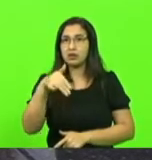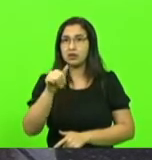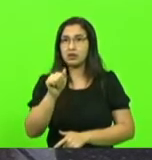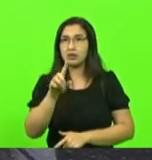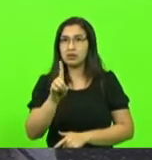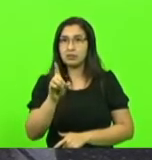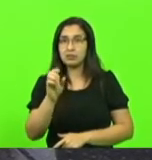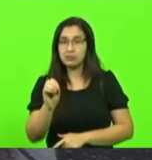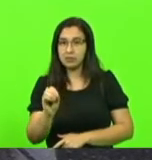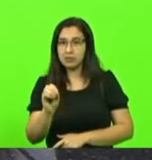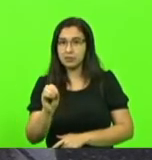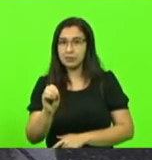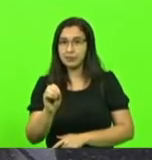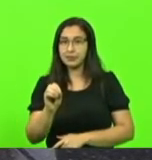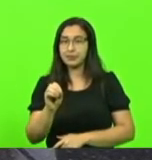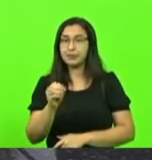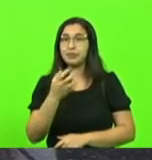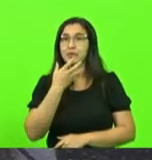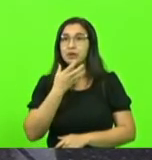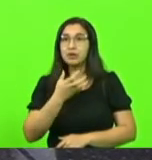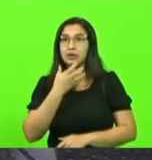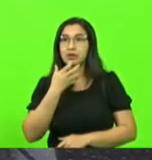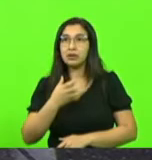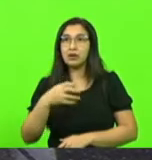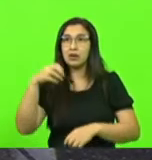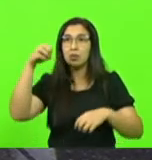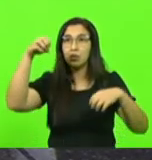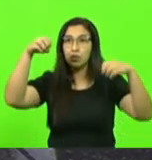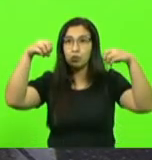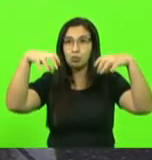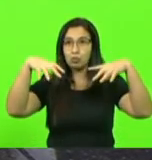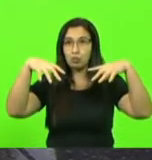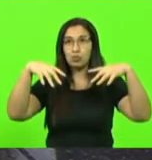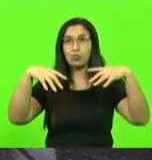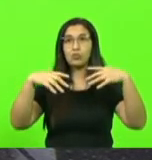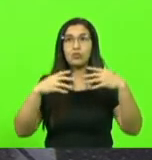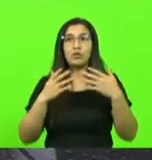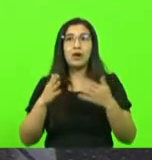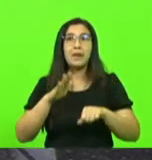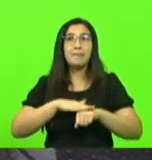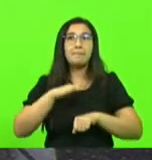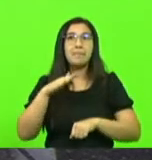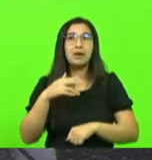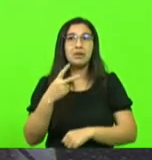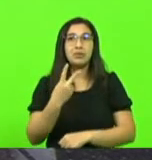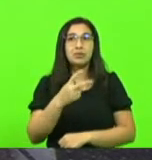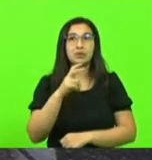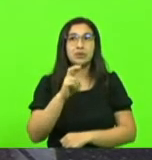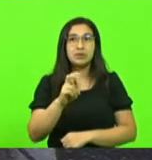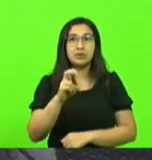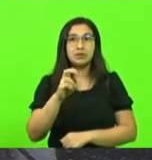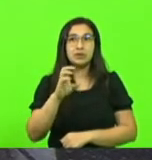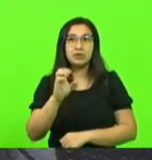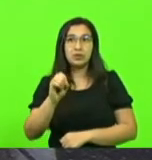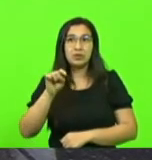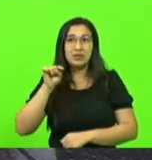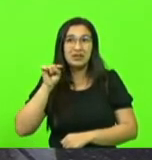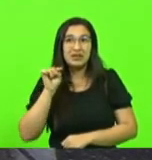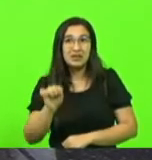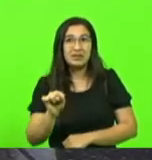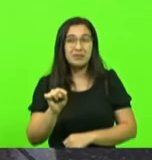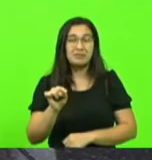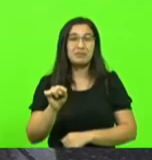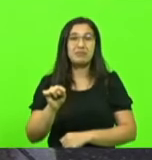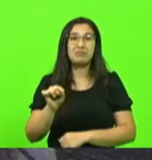Natal Luz, mais de 5.200 cancelamentos de hotéis e pessoas que